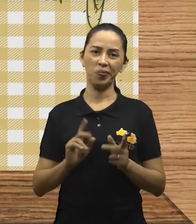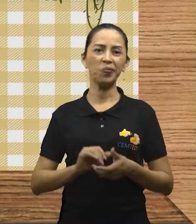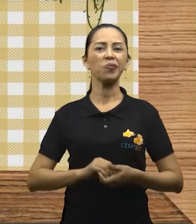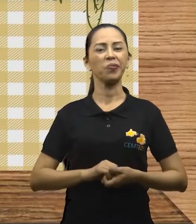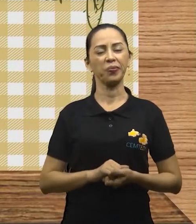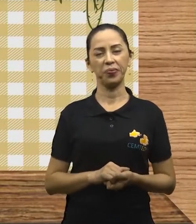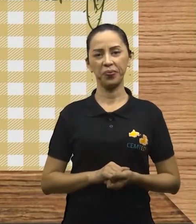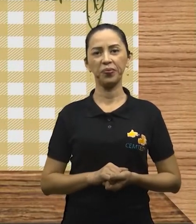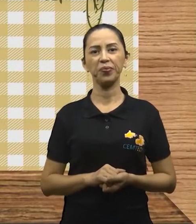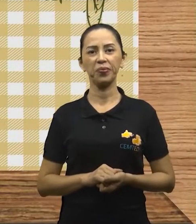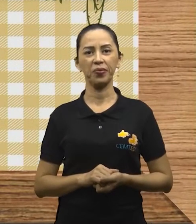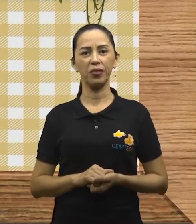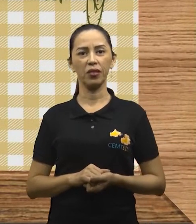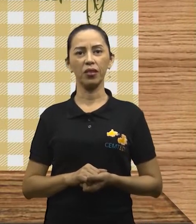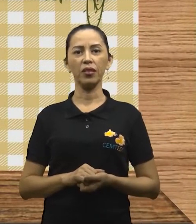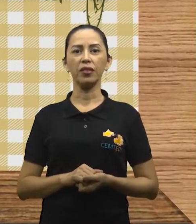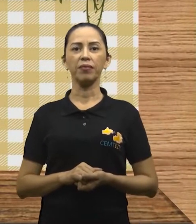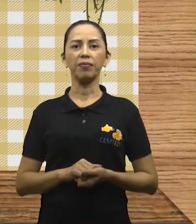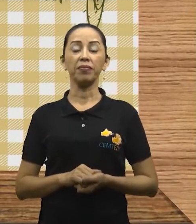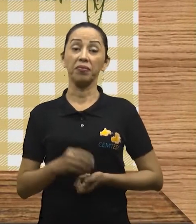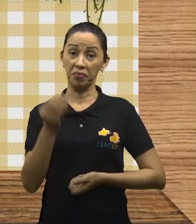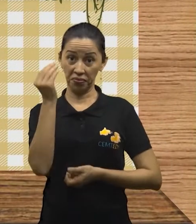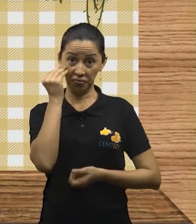girando. Para.